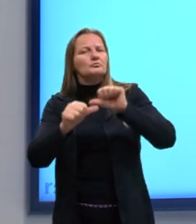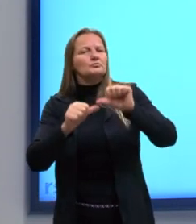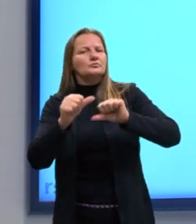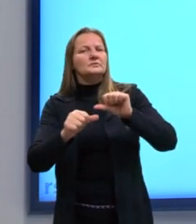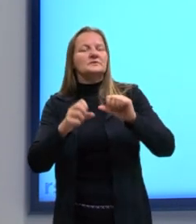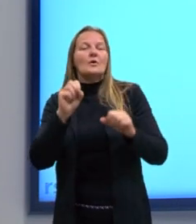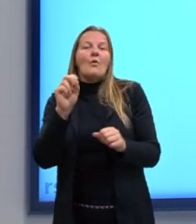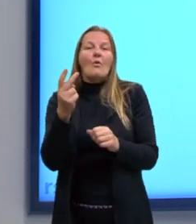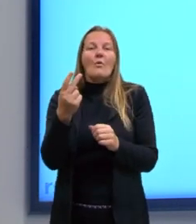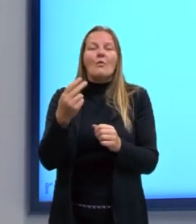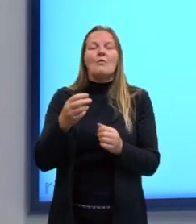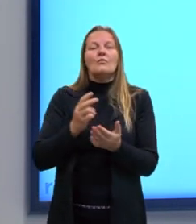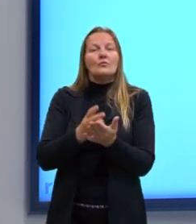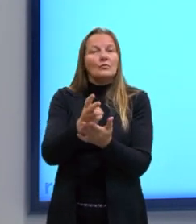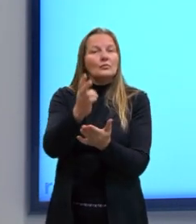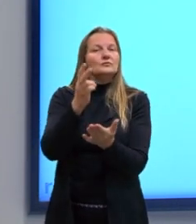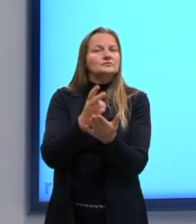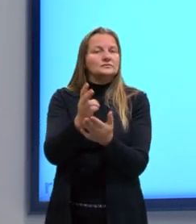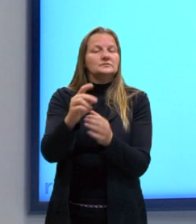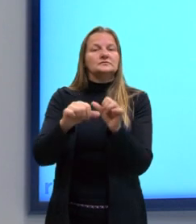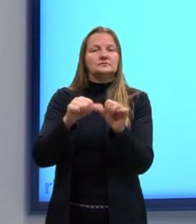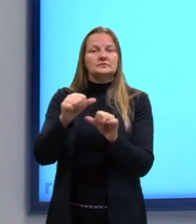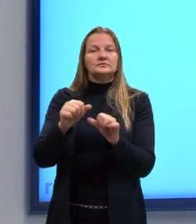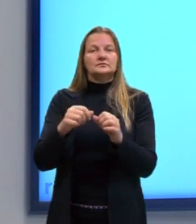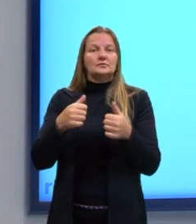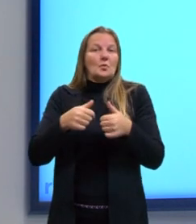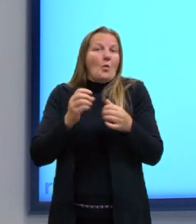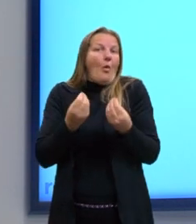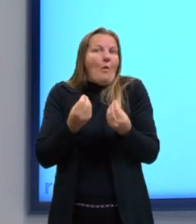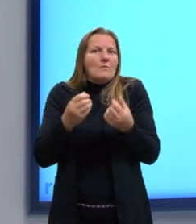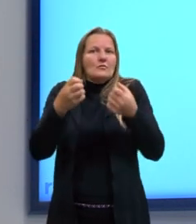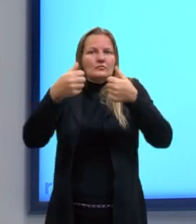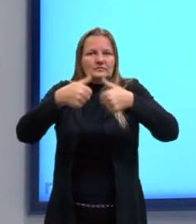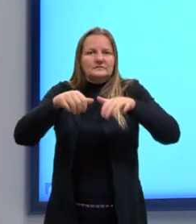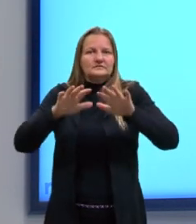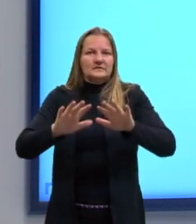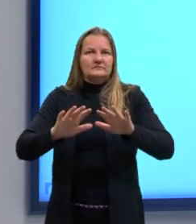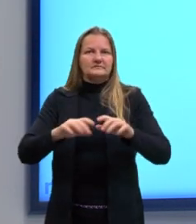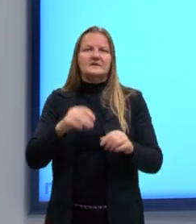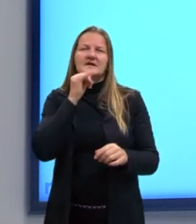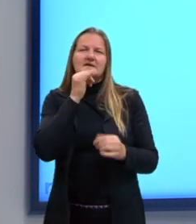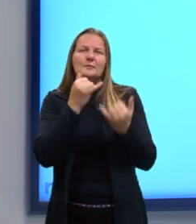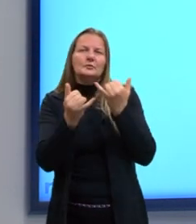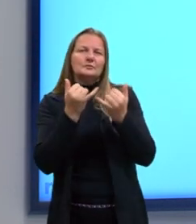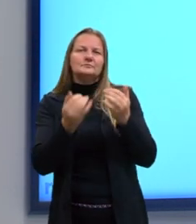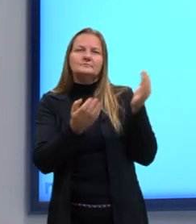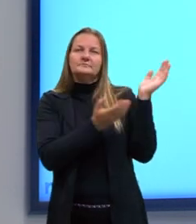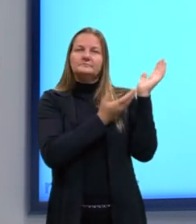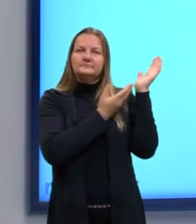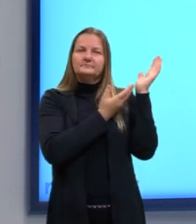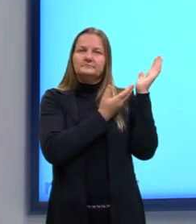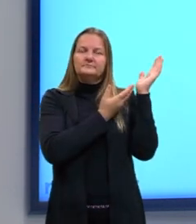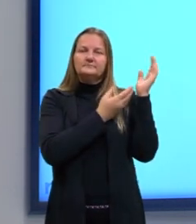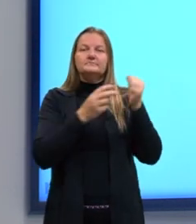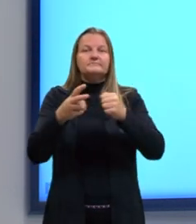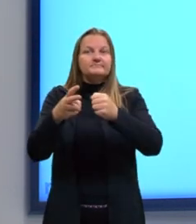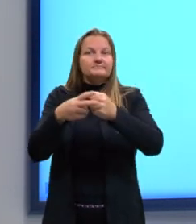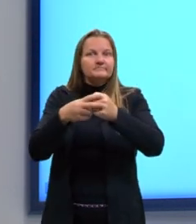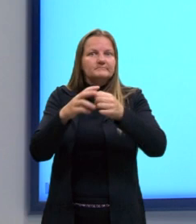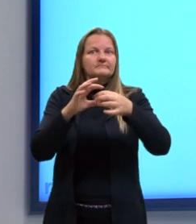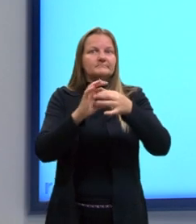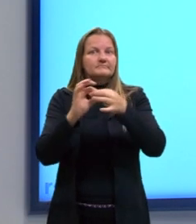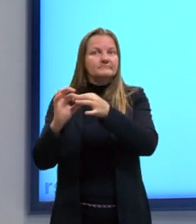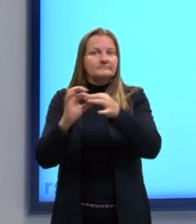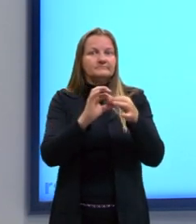ou uma continuidade de estado. Olhem ali os exemplos de verbos de ligação que a gente tem.